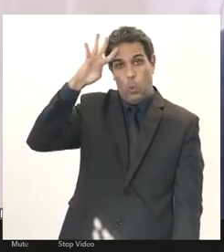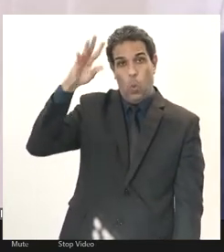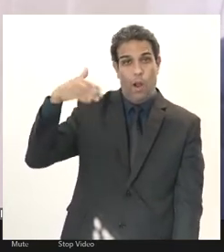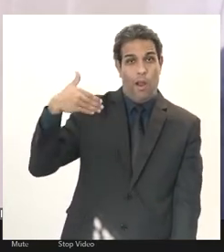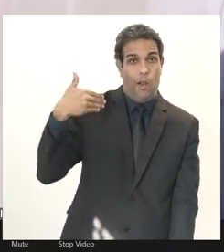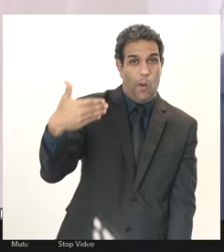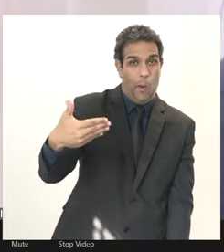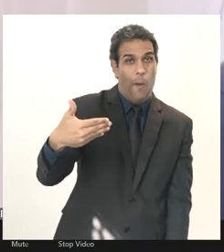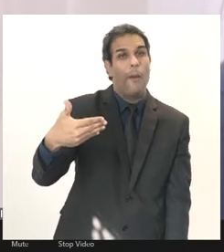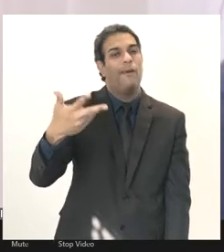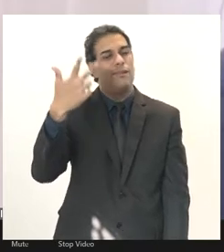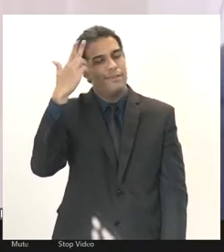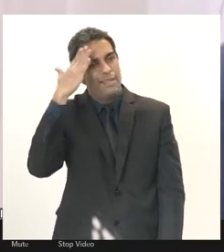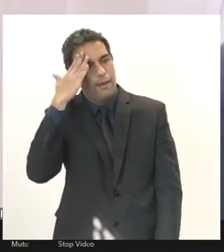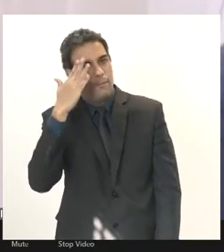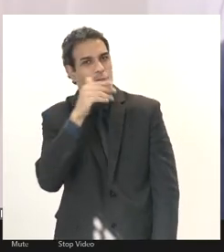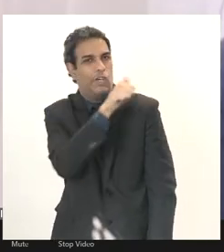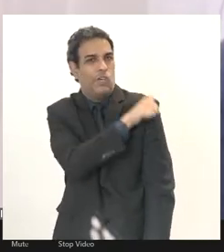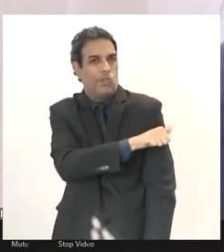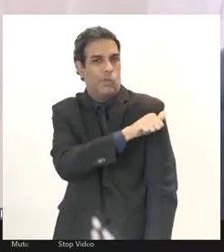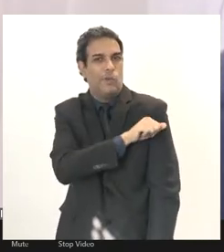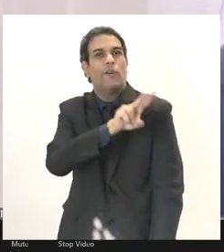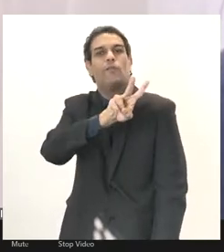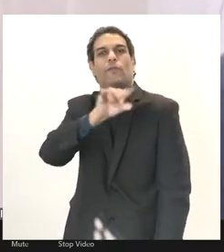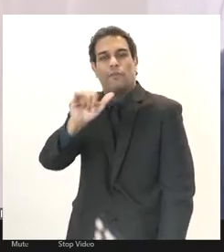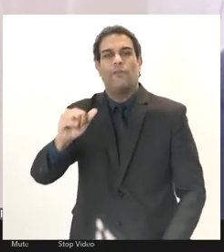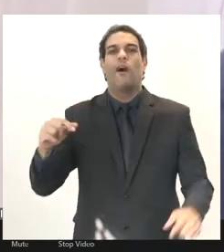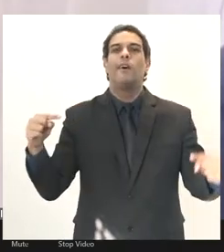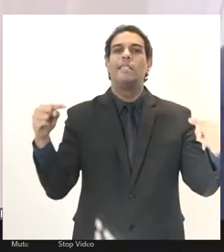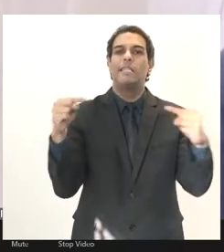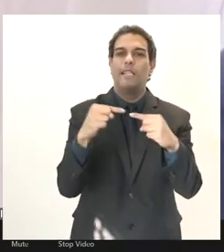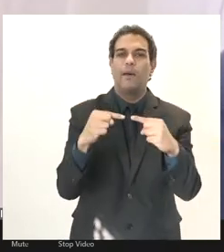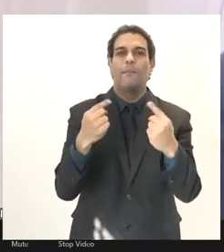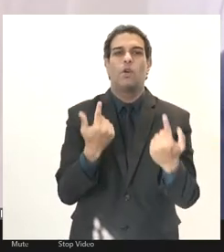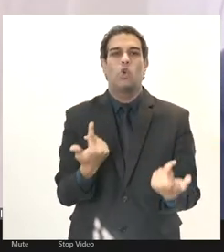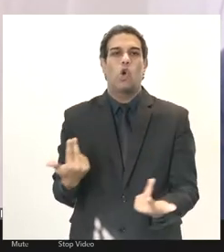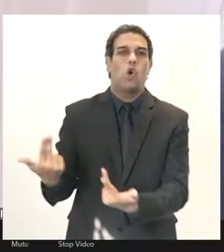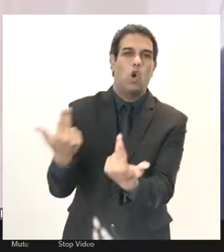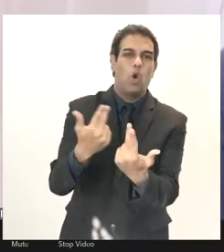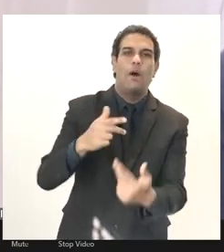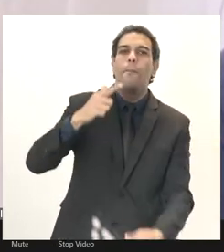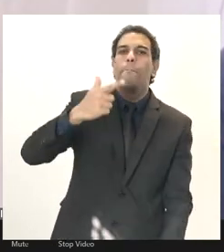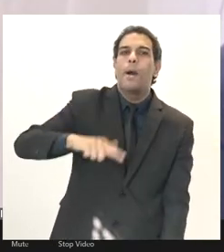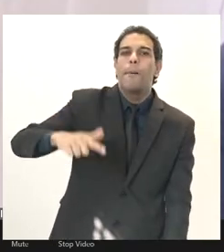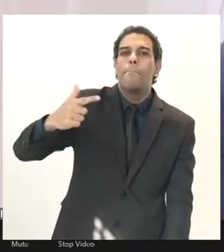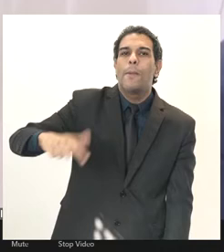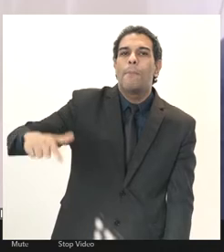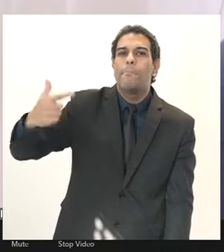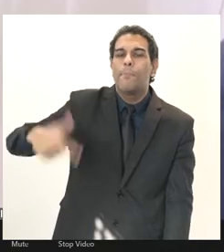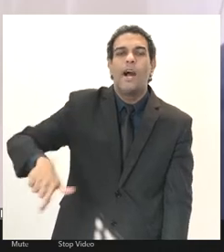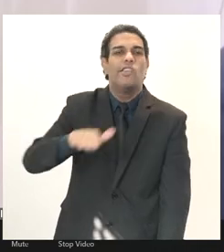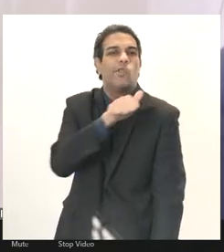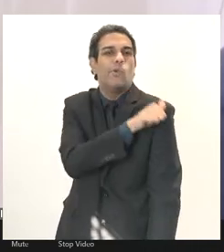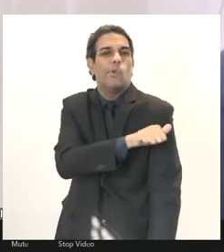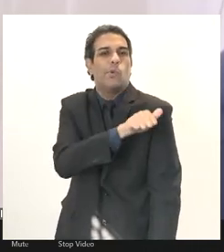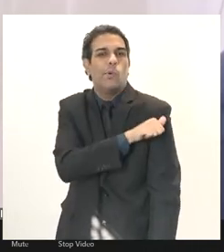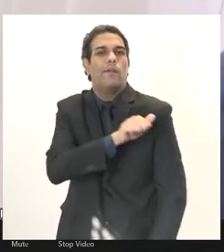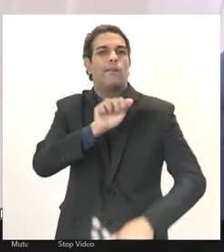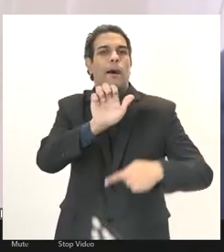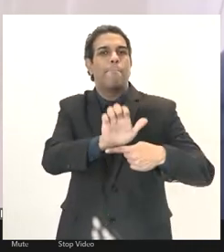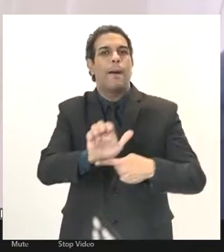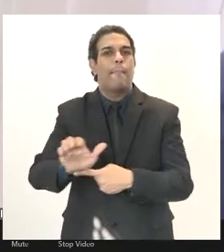o Rio de Janeiro capital vai ter o ato também e as demais cidades em todo o Brasil mas